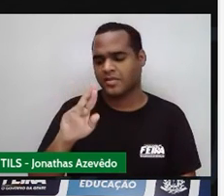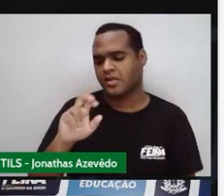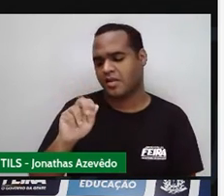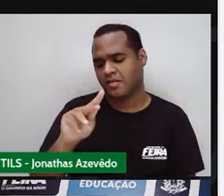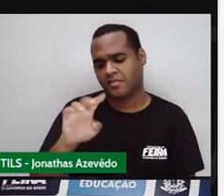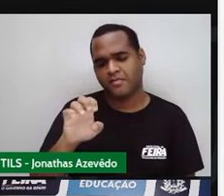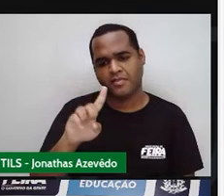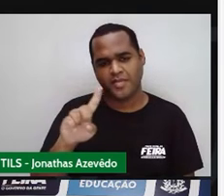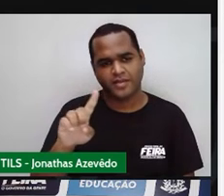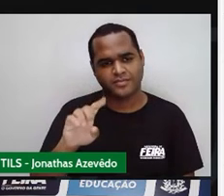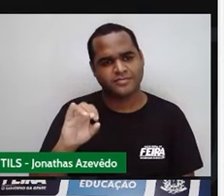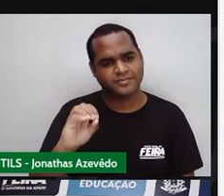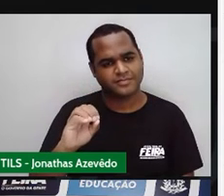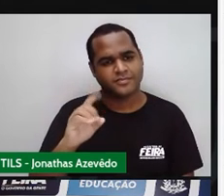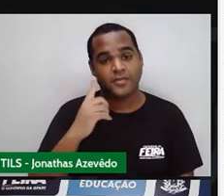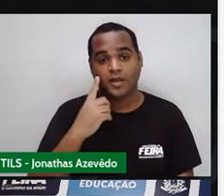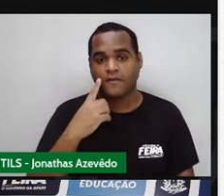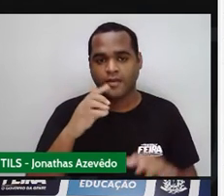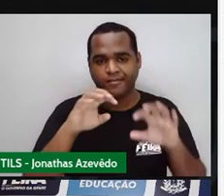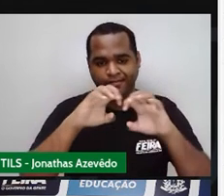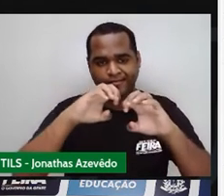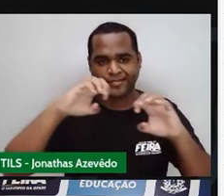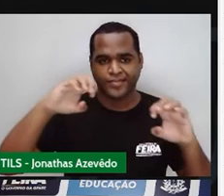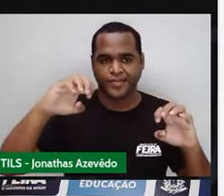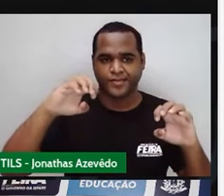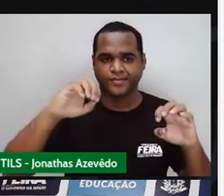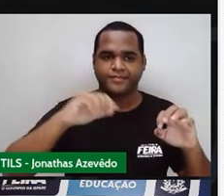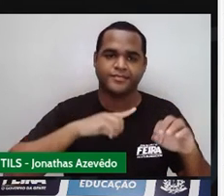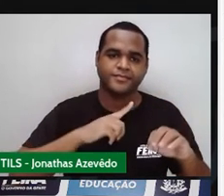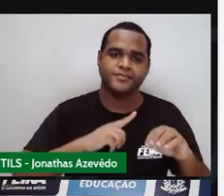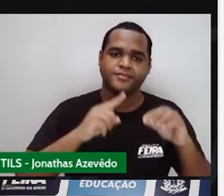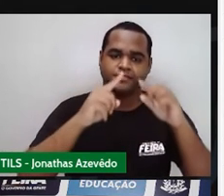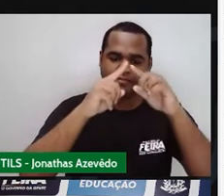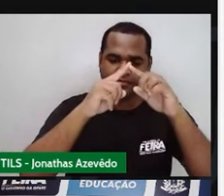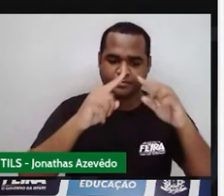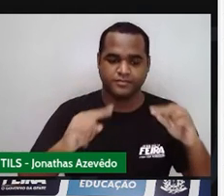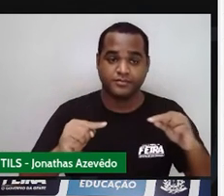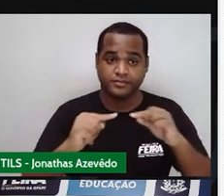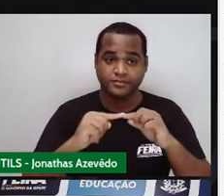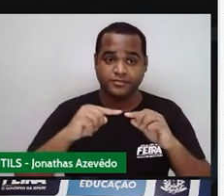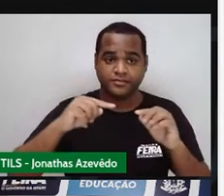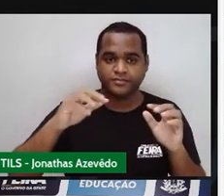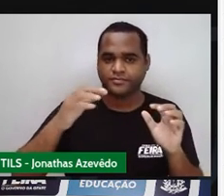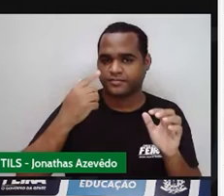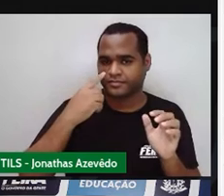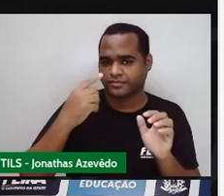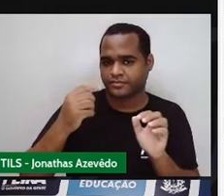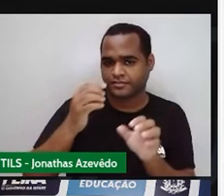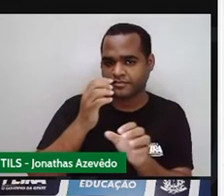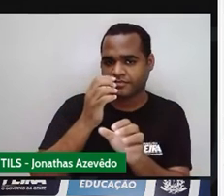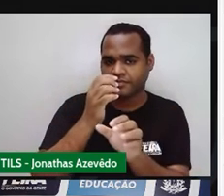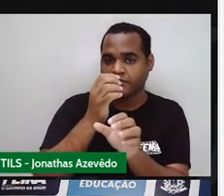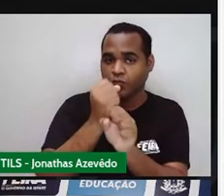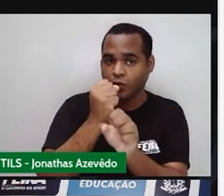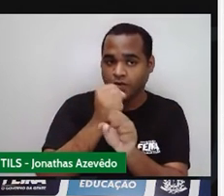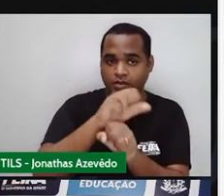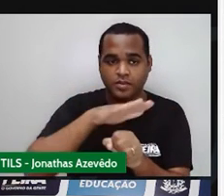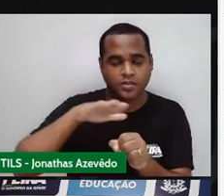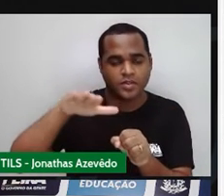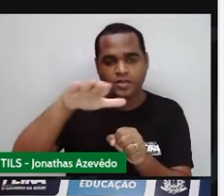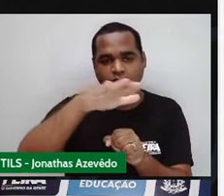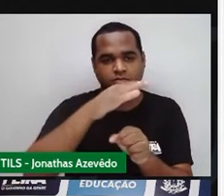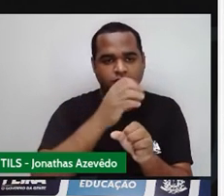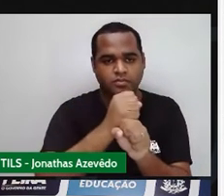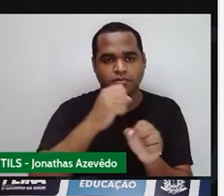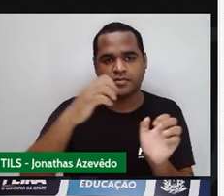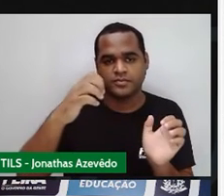só. Vou de novo mexer na figura. Dois triângulos. Separei. Eu calculei a área de cada um. Se